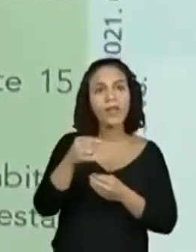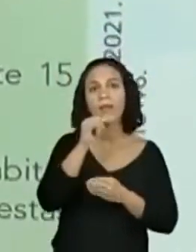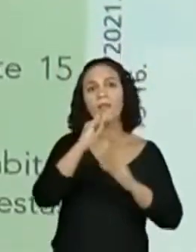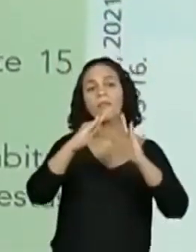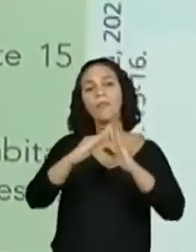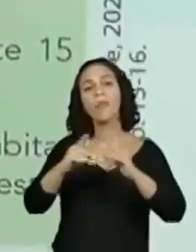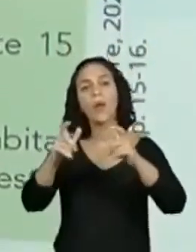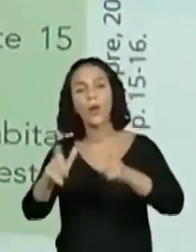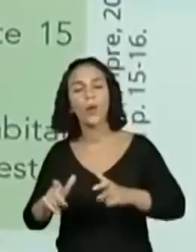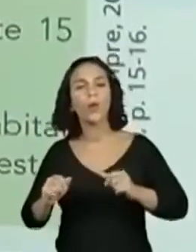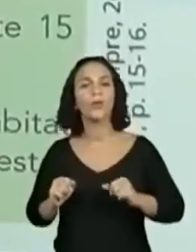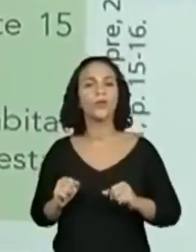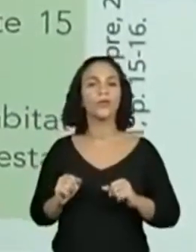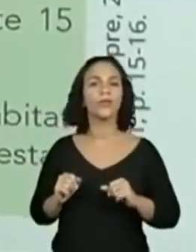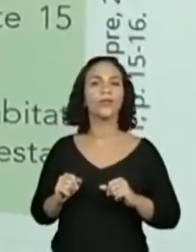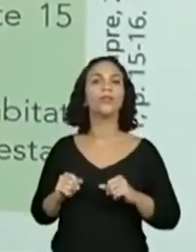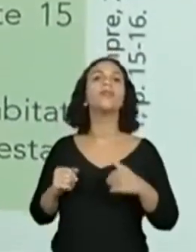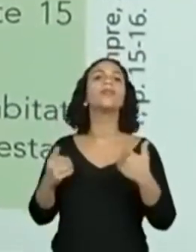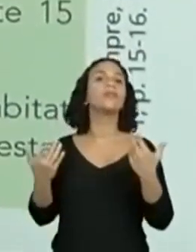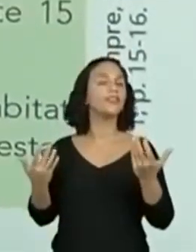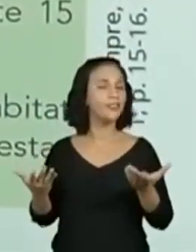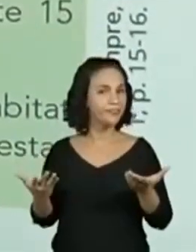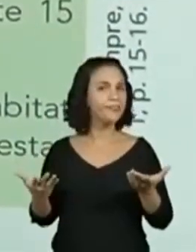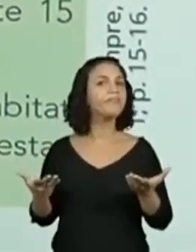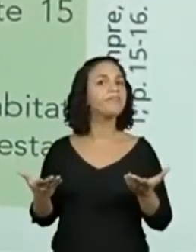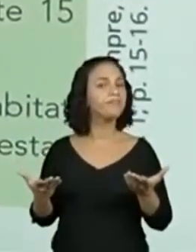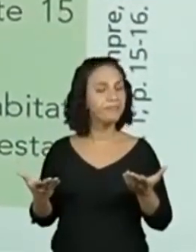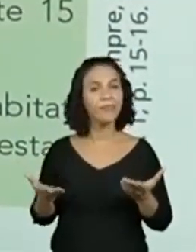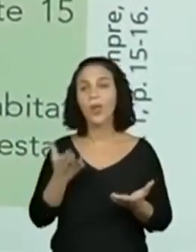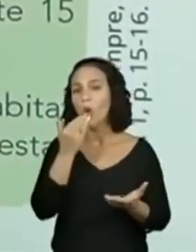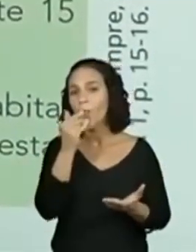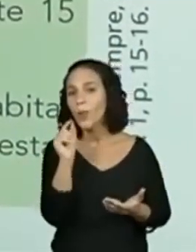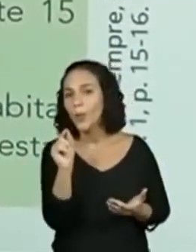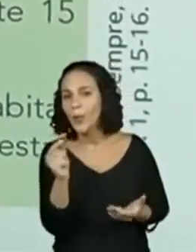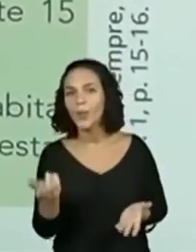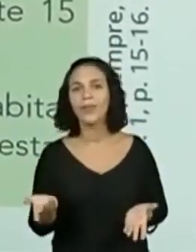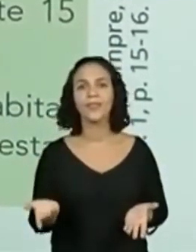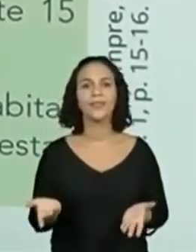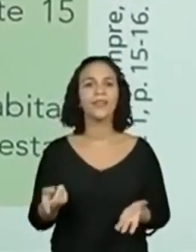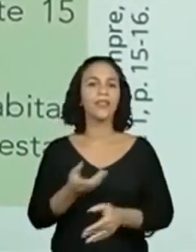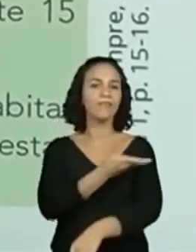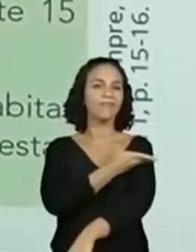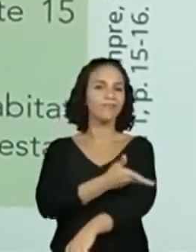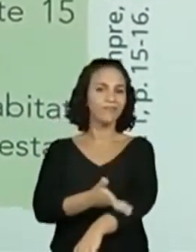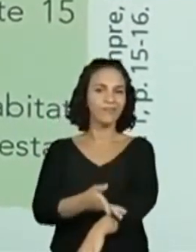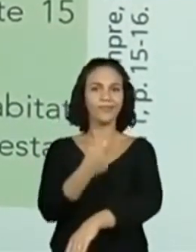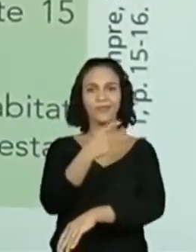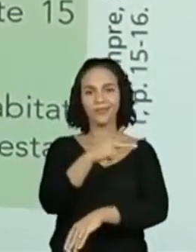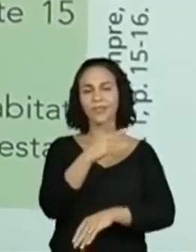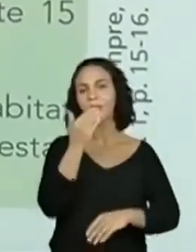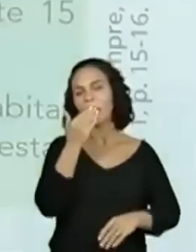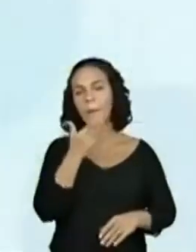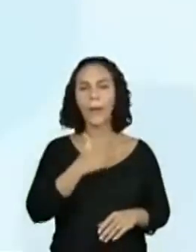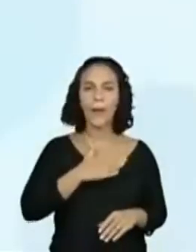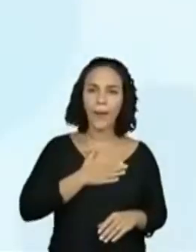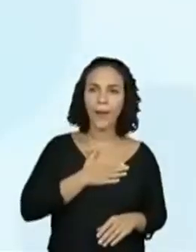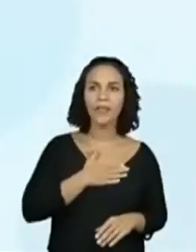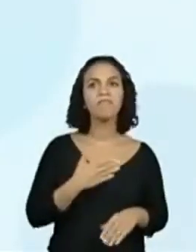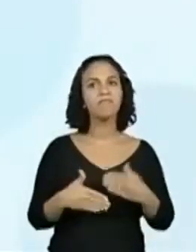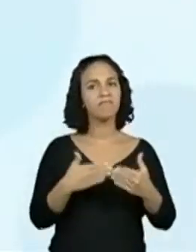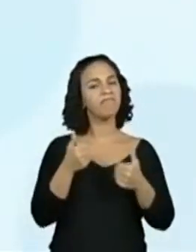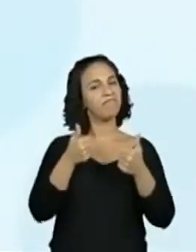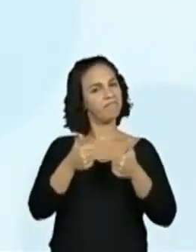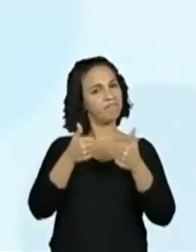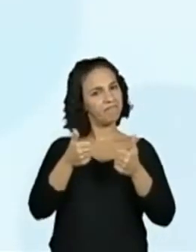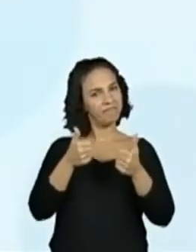habitat. Muito bem. O habitat dele. A alimentação. Seriam hábitos alimentares. O pessoal tá? Show.